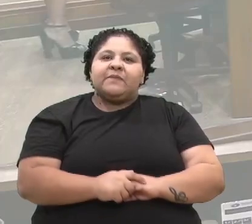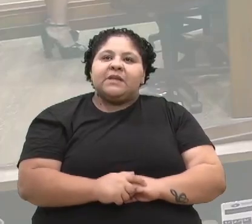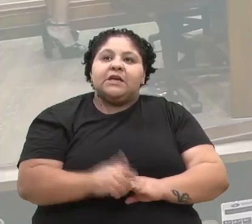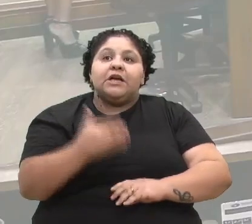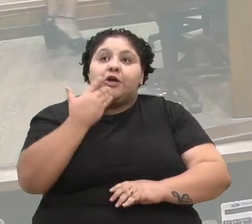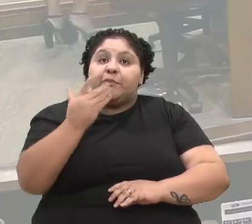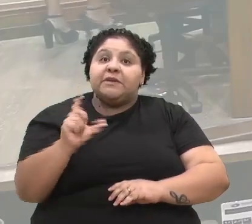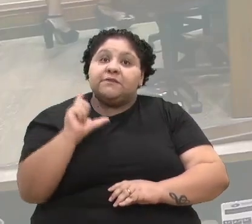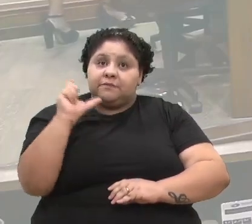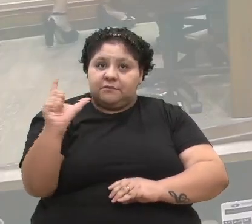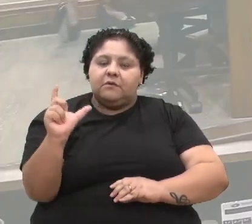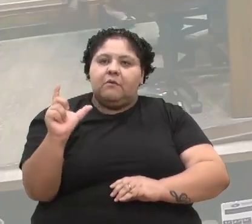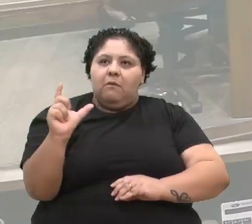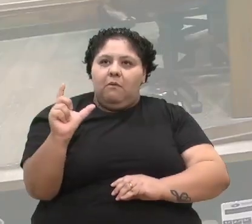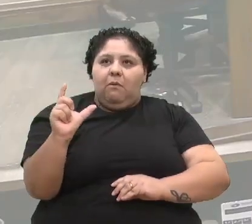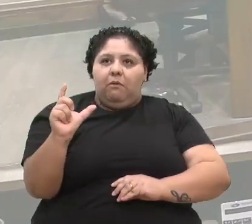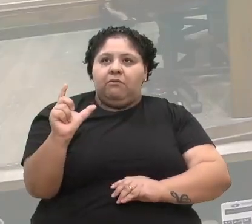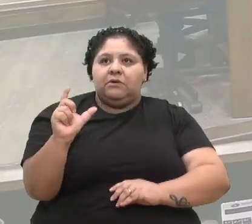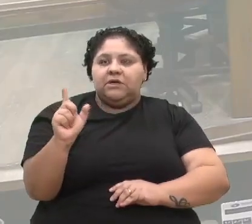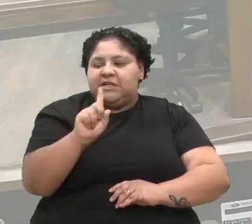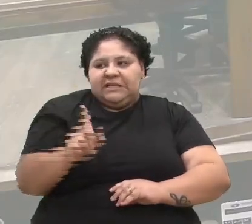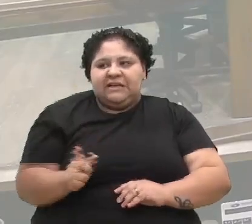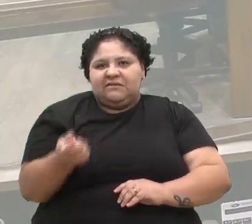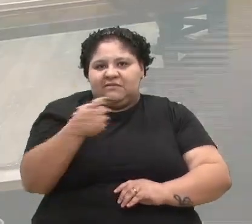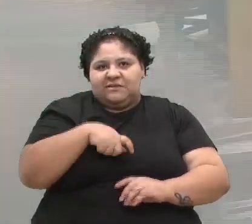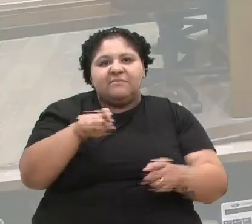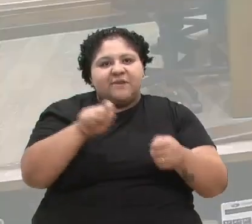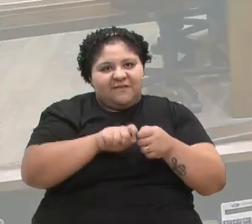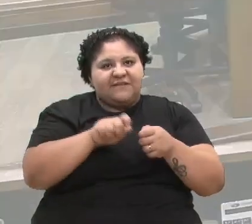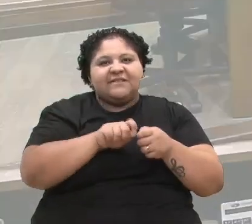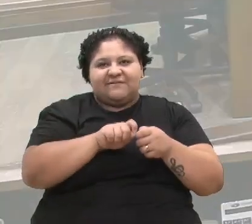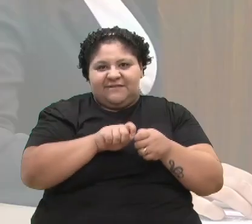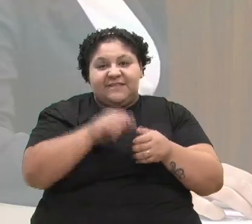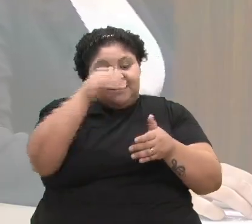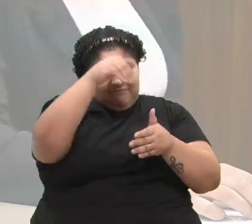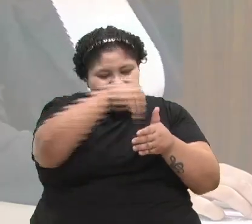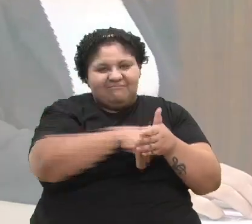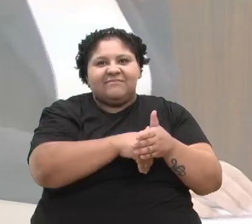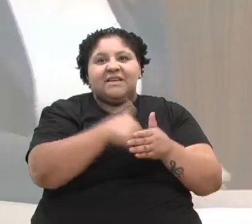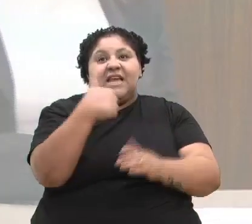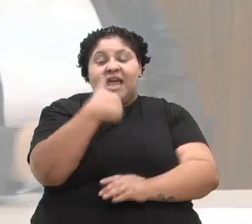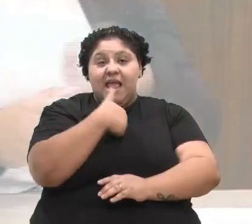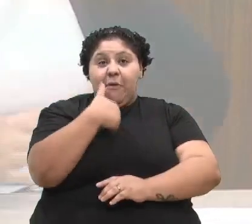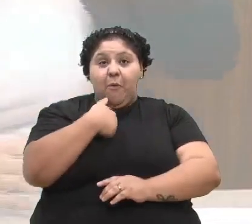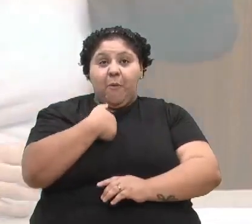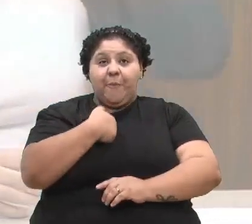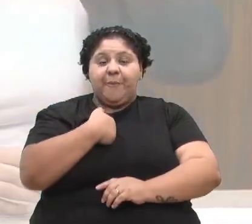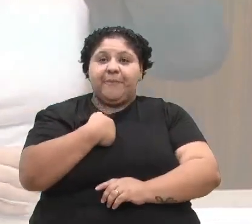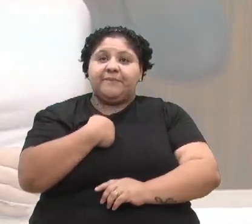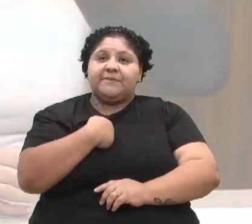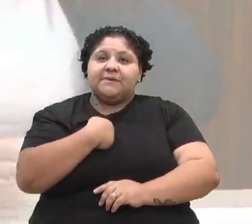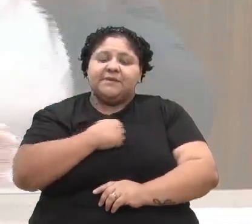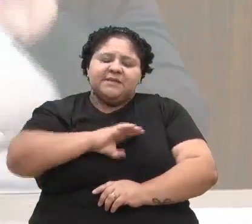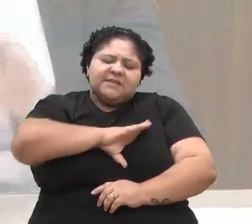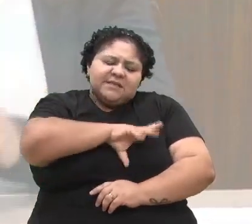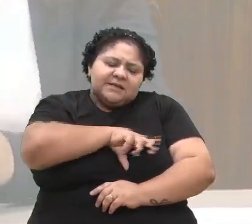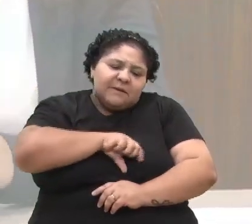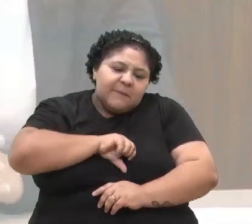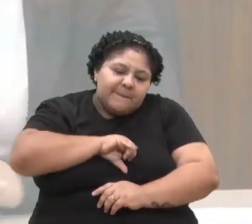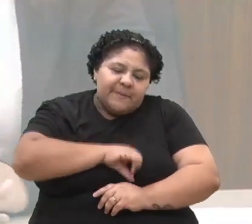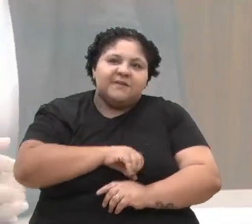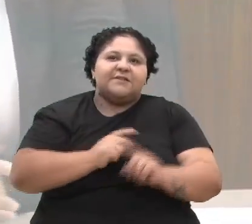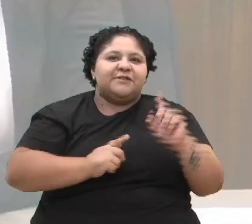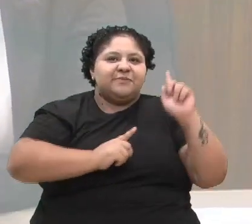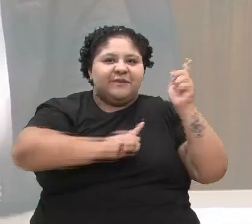palavra, e já não é mais necessário, para fazer esse voto de congratulação. Eu sou um apaixonado pelo